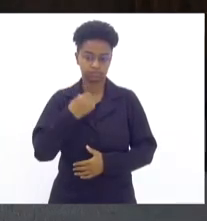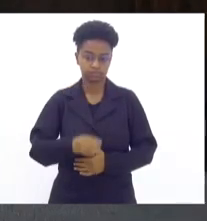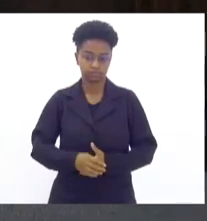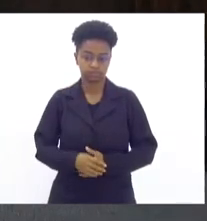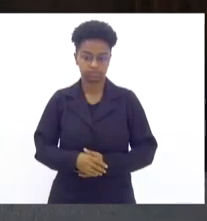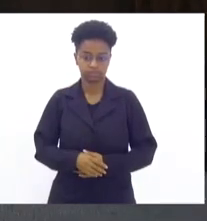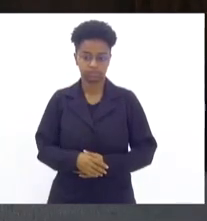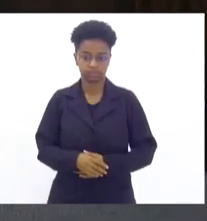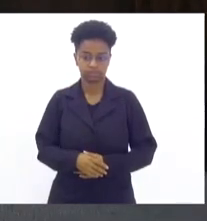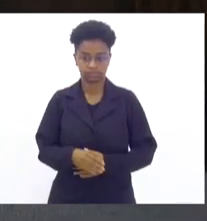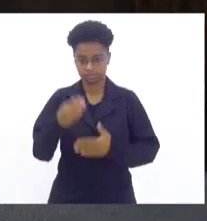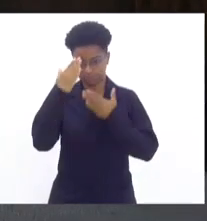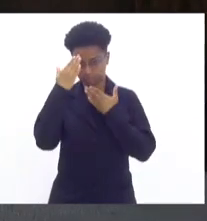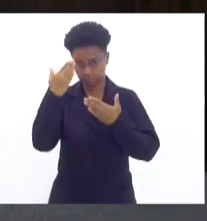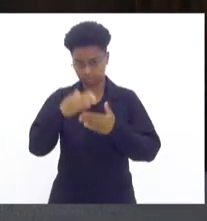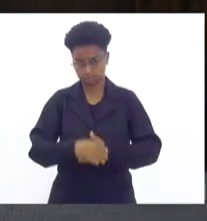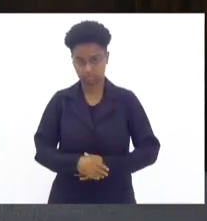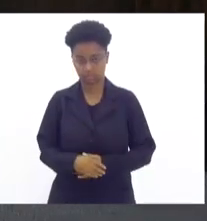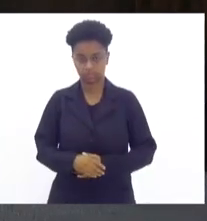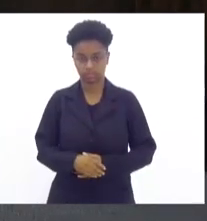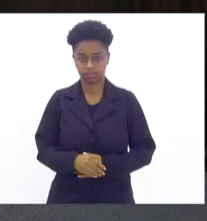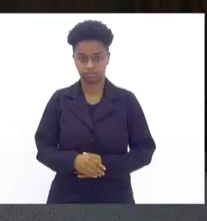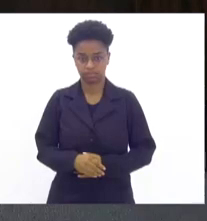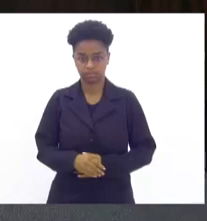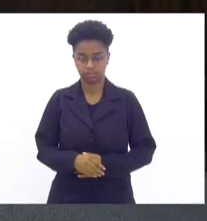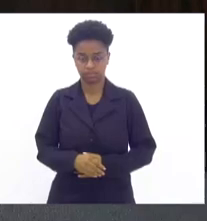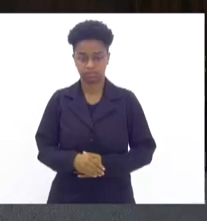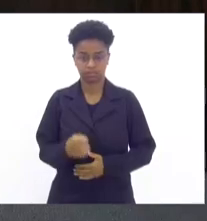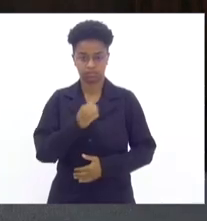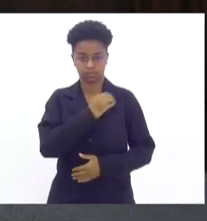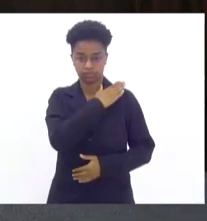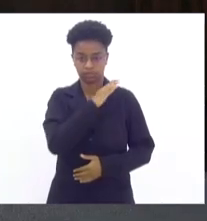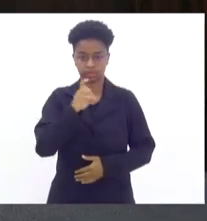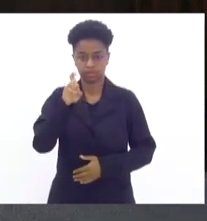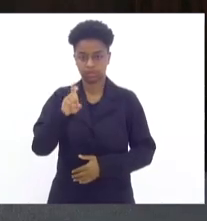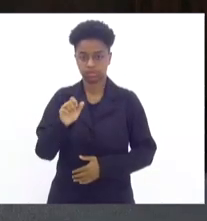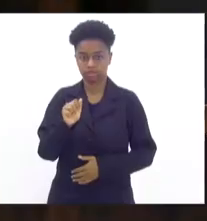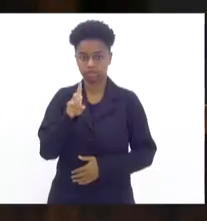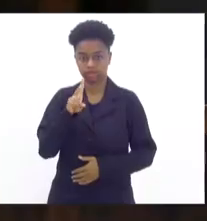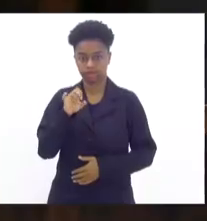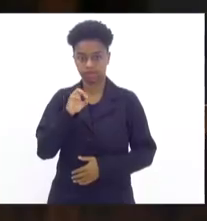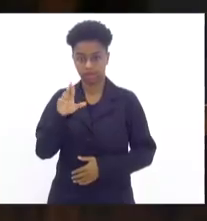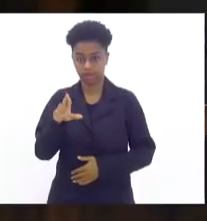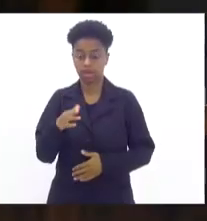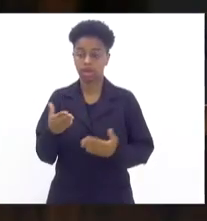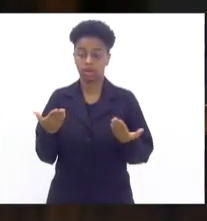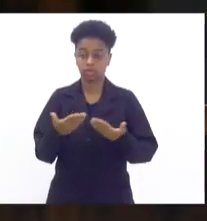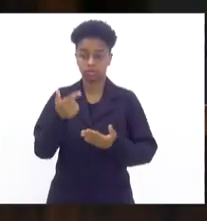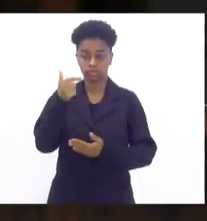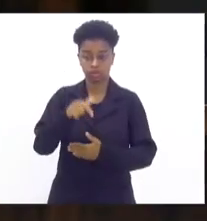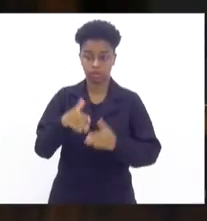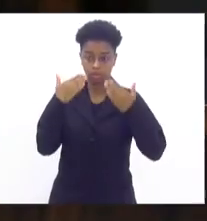Muito obrigado, deputado. Muito obrigado, Coronel Xavier. E, mais uma vez, agora, publicamente,